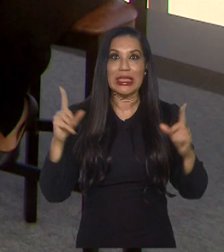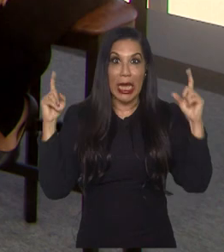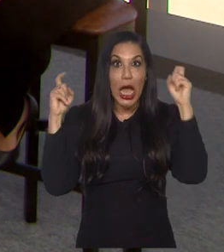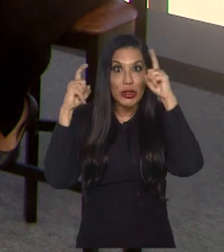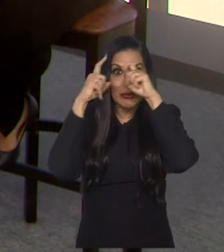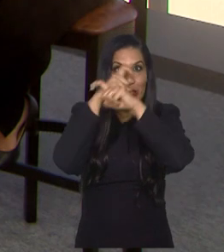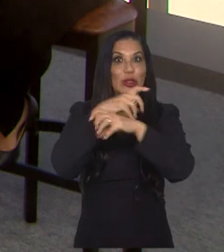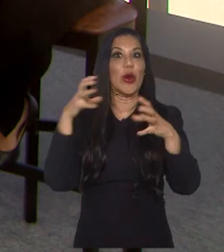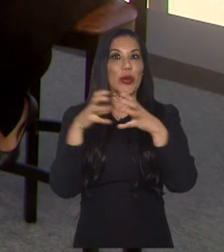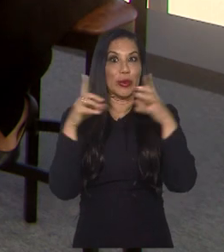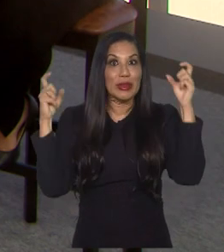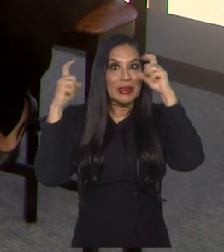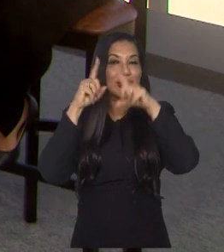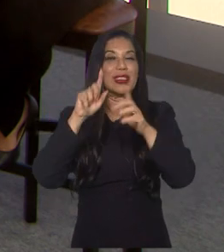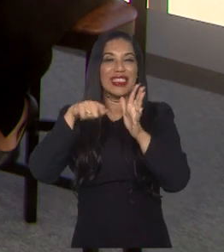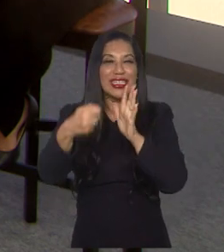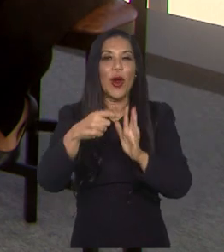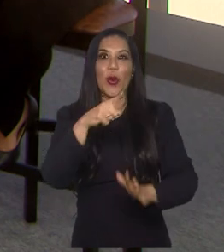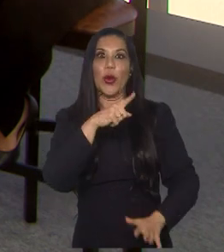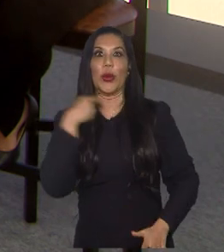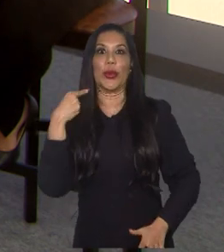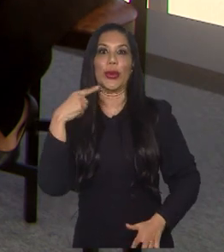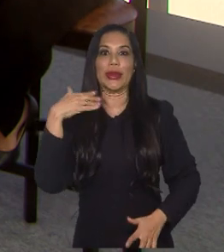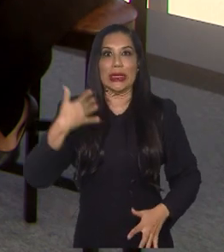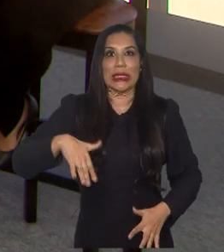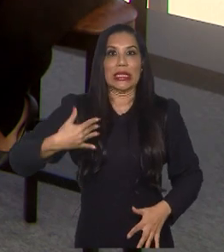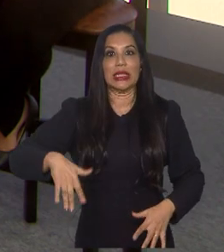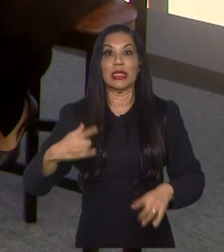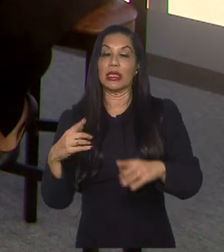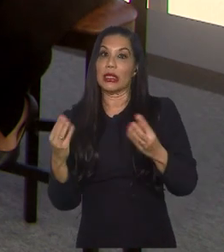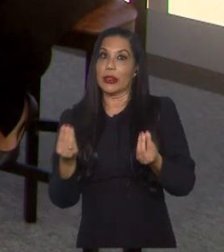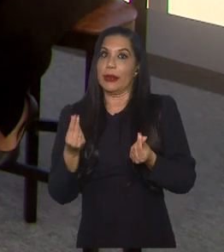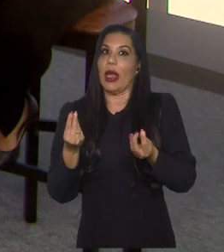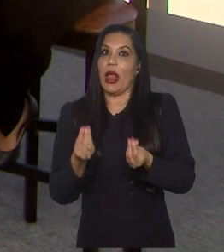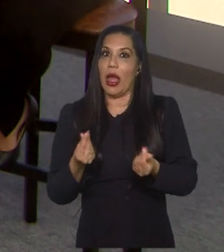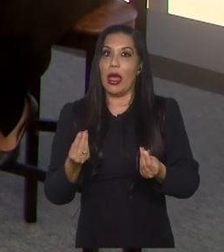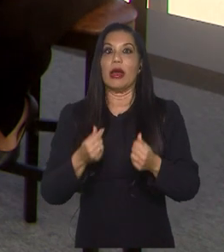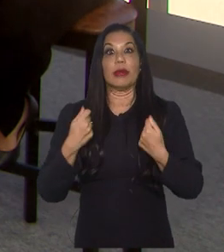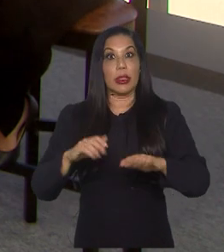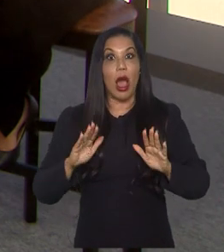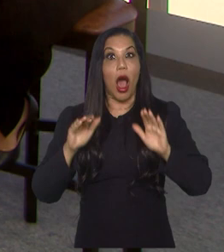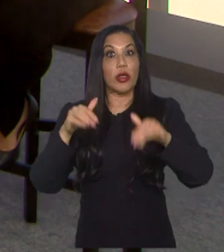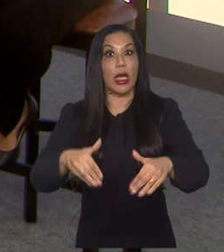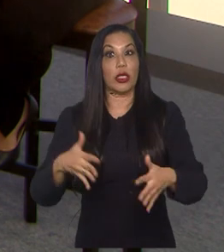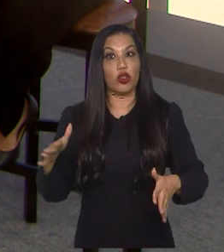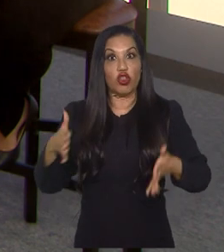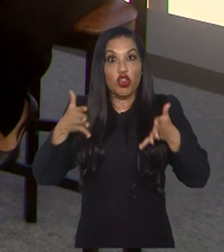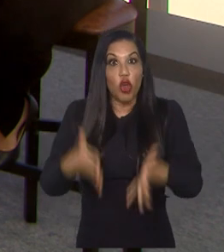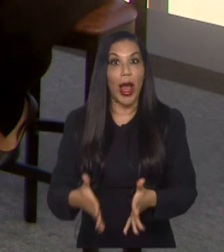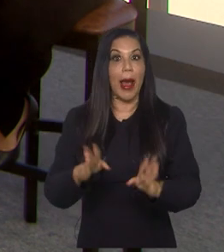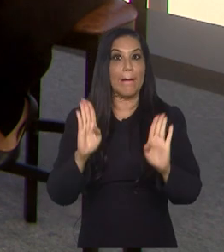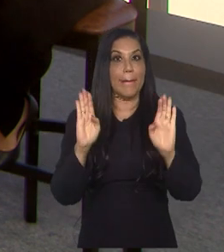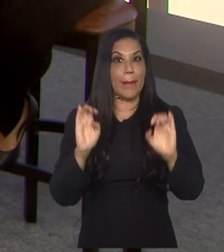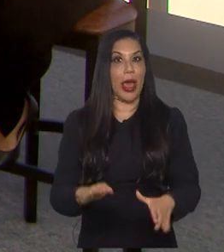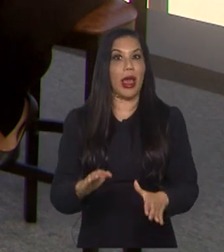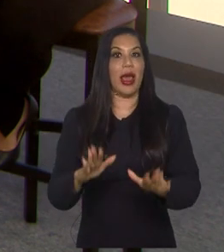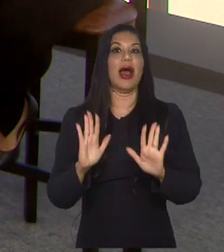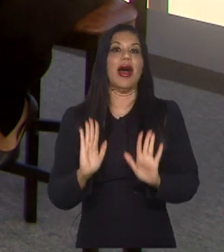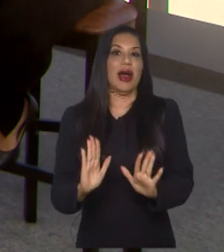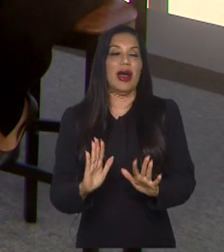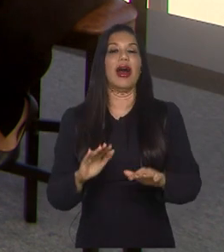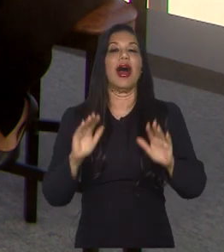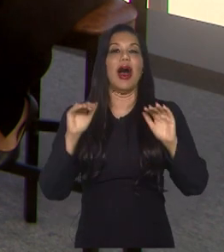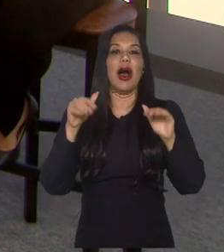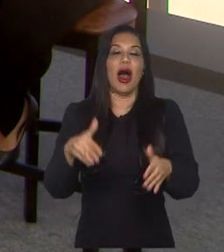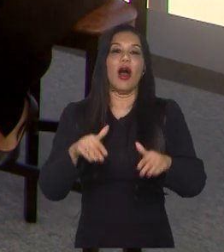realmente é um grupo da morte, mas é um grupo delicado, então é importante a Austrália também estrear bem, né? Na competição. Pois é, e a Austrália vai